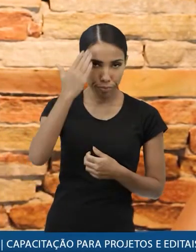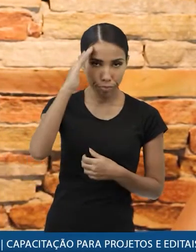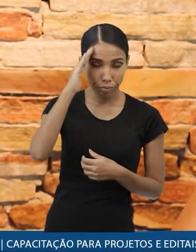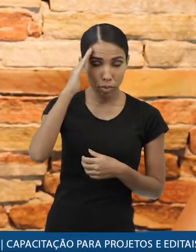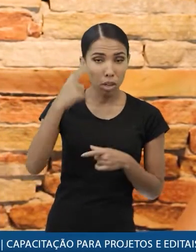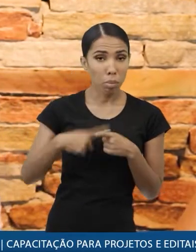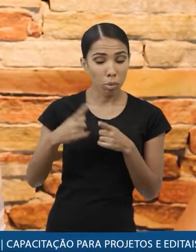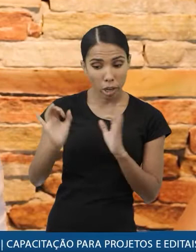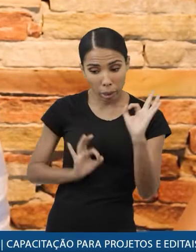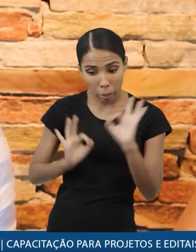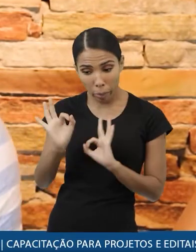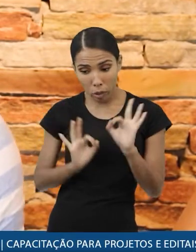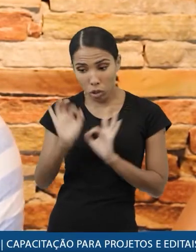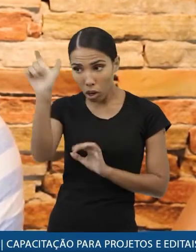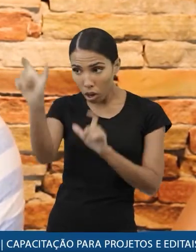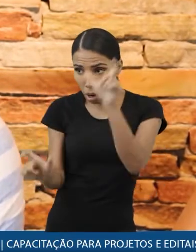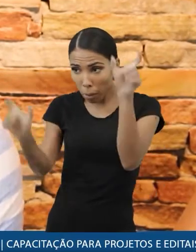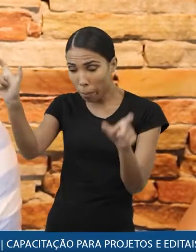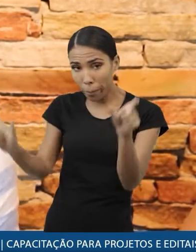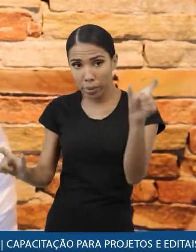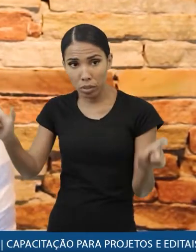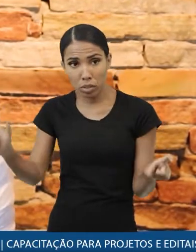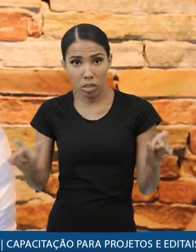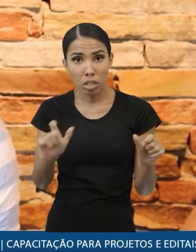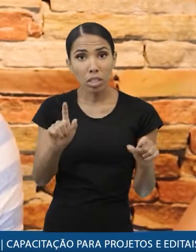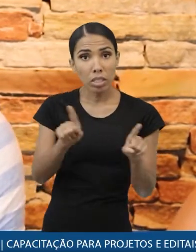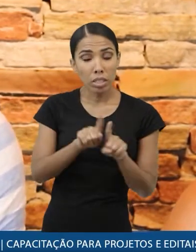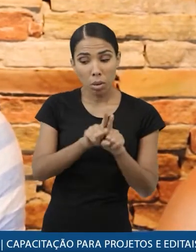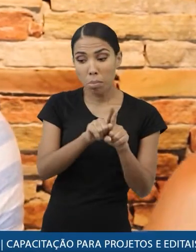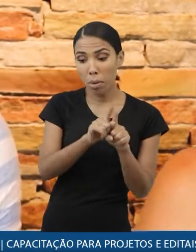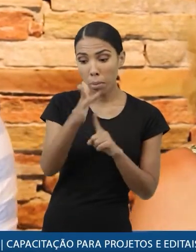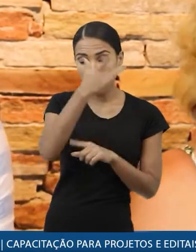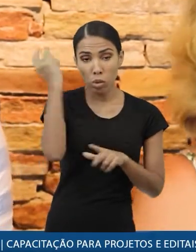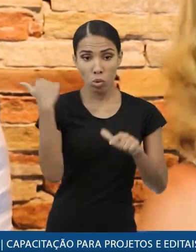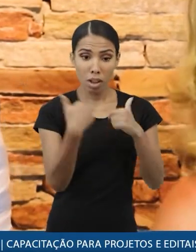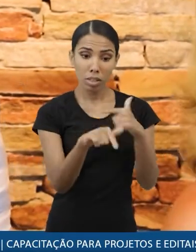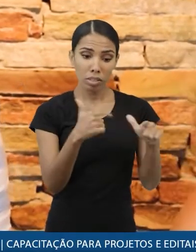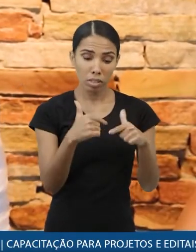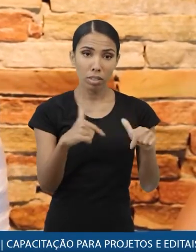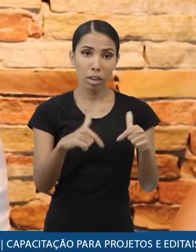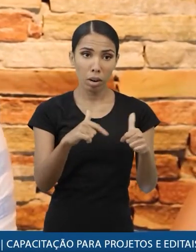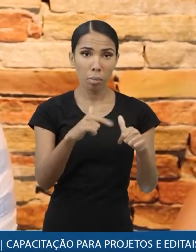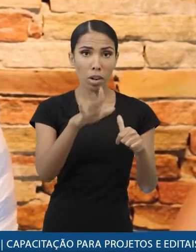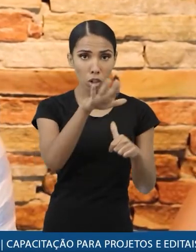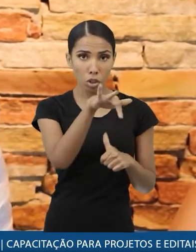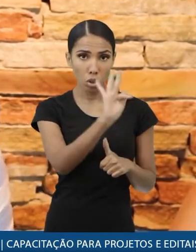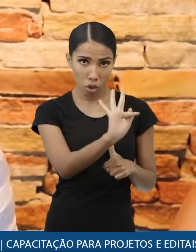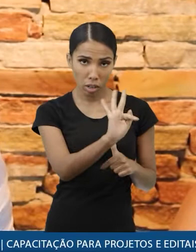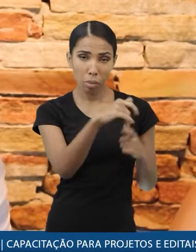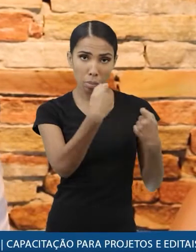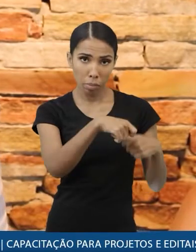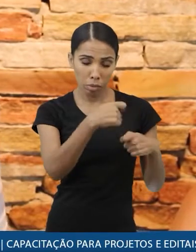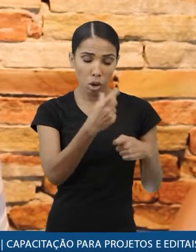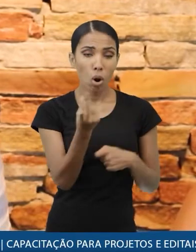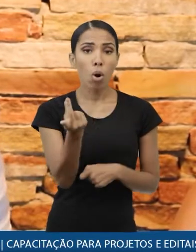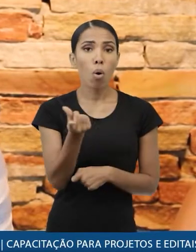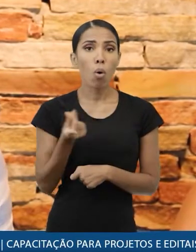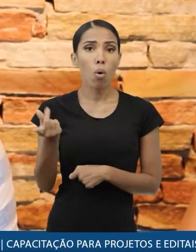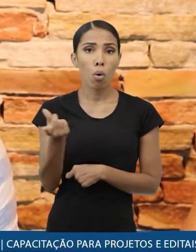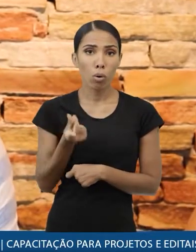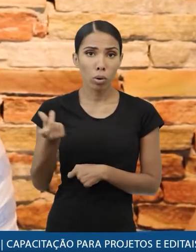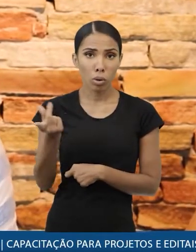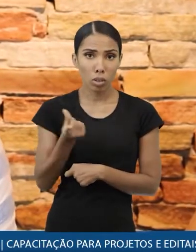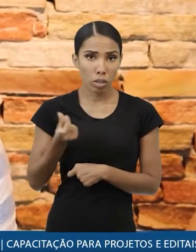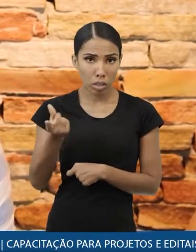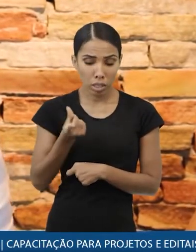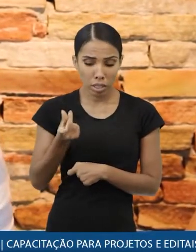organismo vivo em que pessoas em geral e fornecedores prestam serviço para esse organismo então, esse orçamento é o que vai